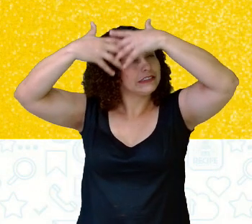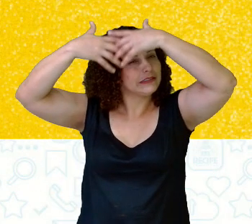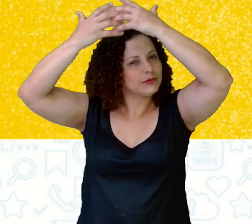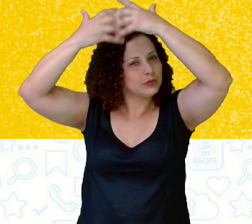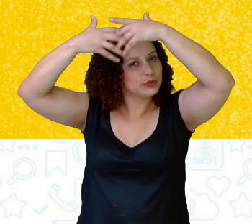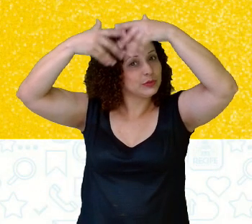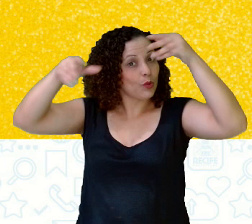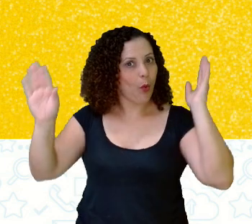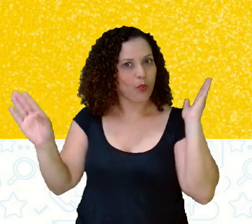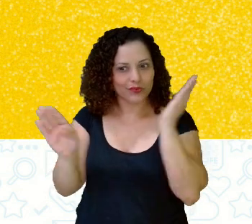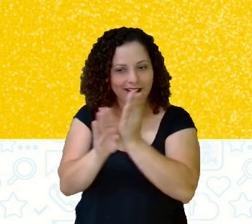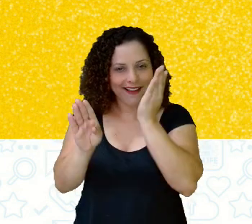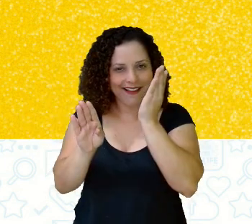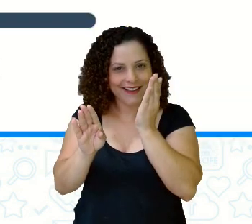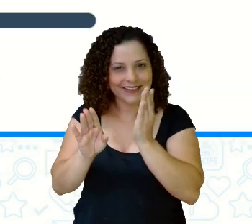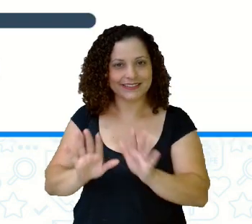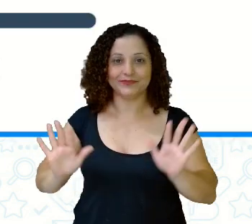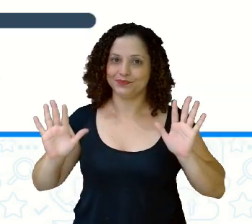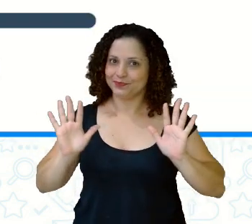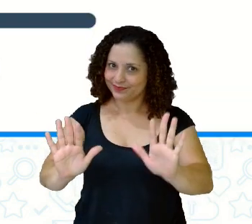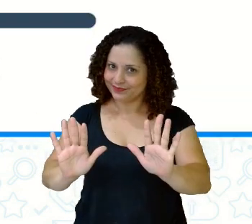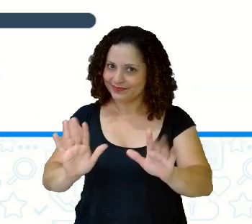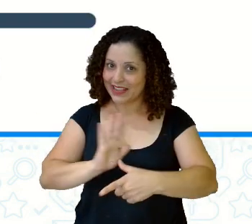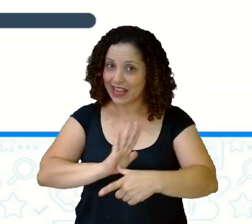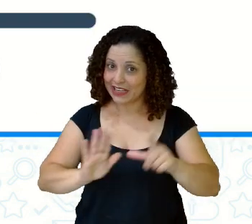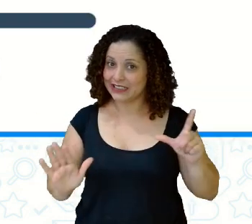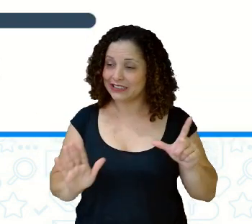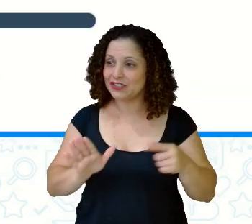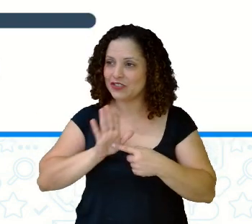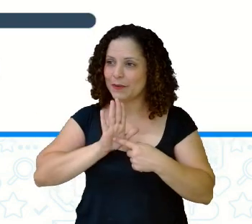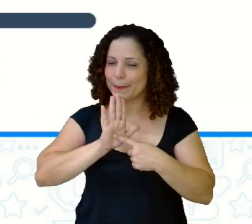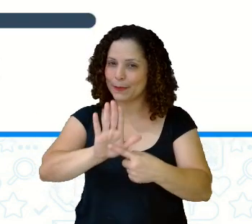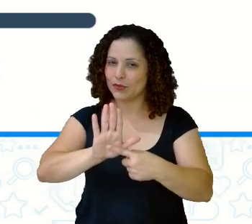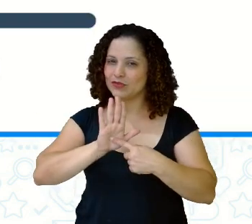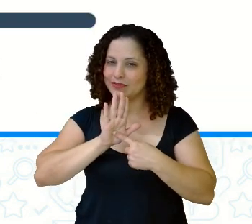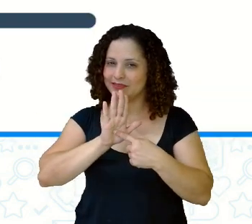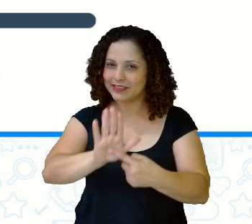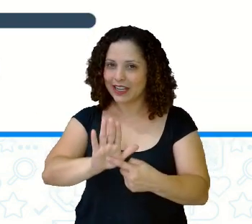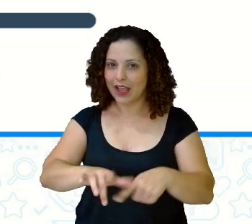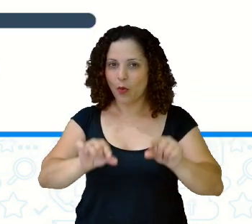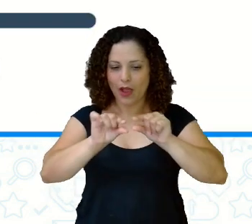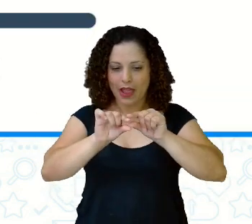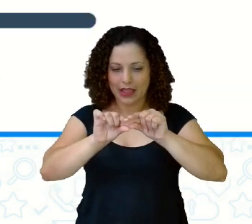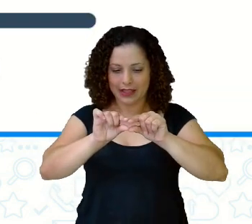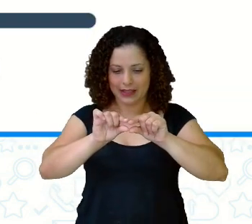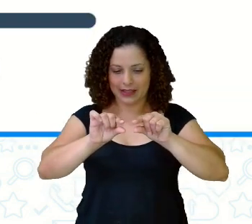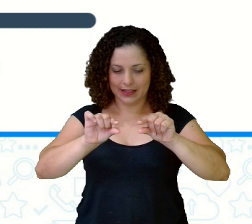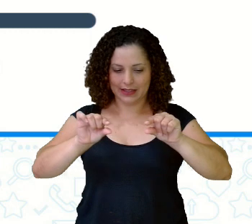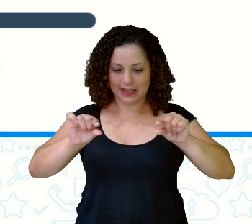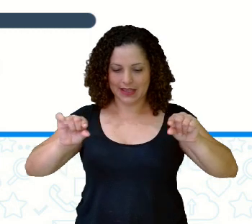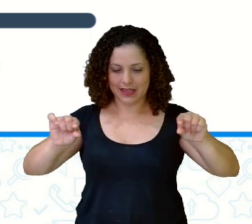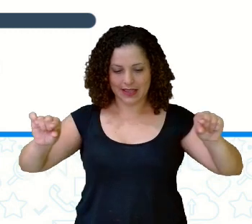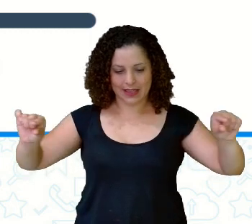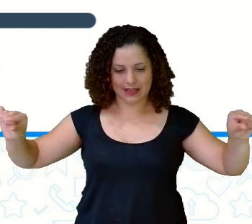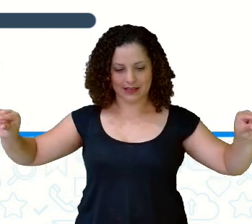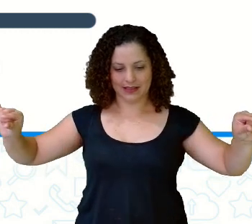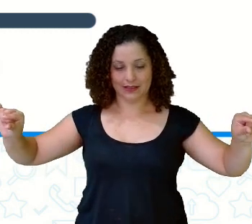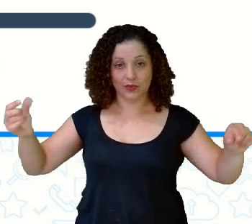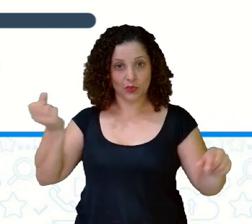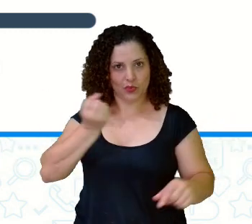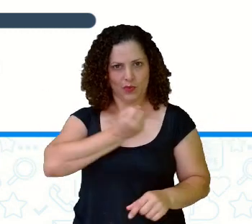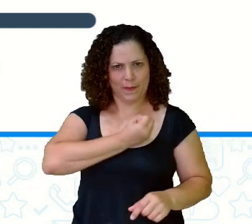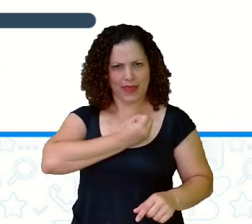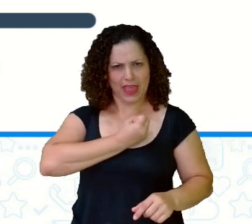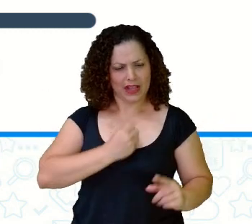descobrir Mas antes de você descobrir Eu trouxe aqui Uma reta numérica Para